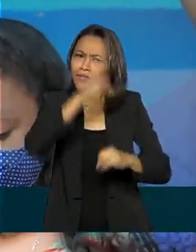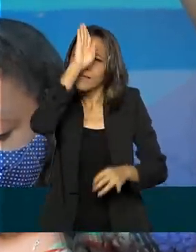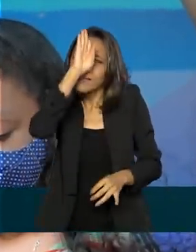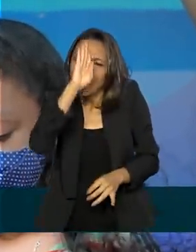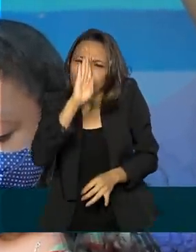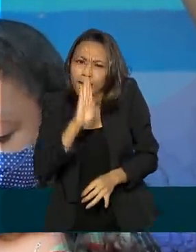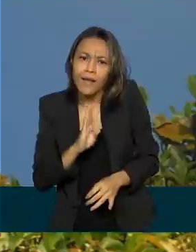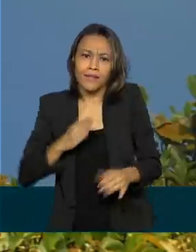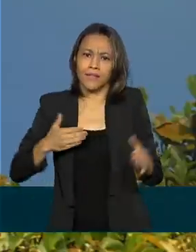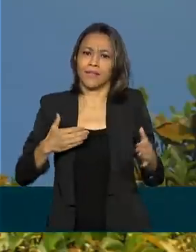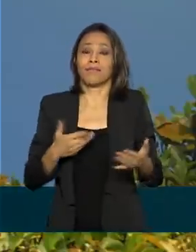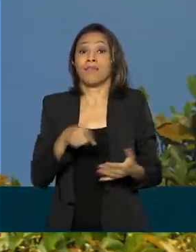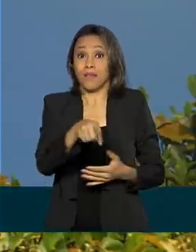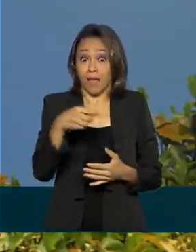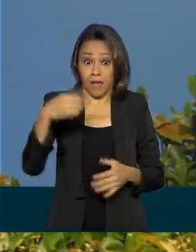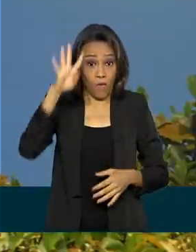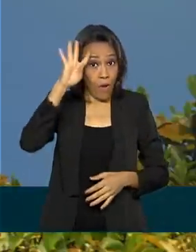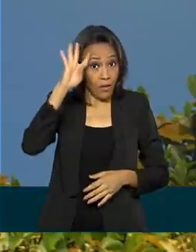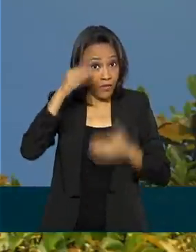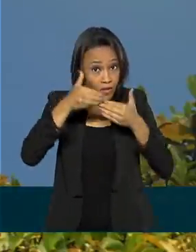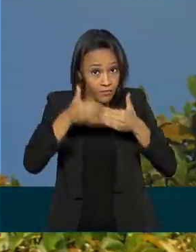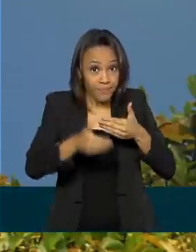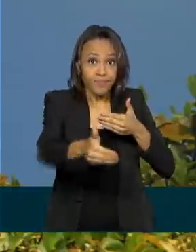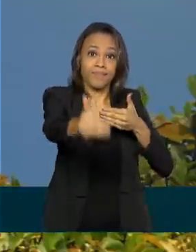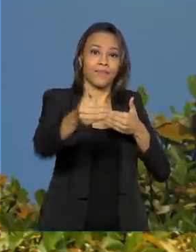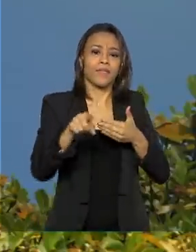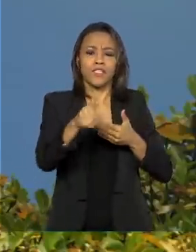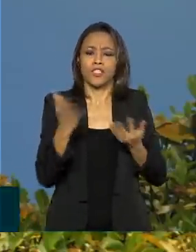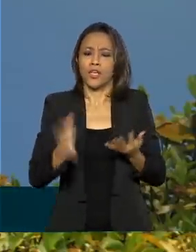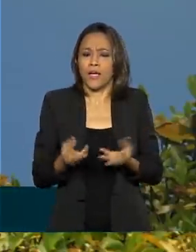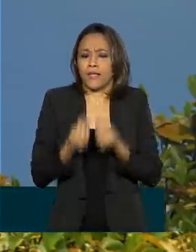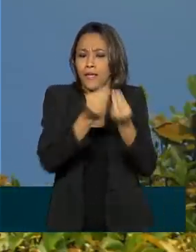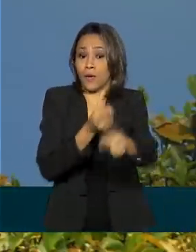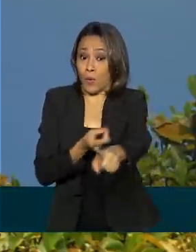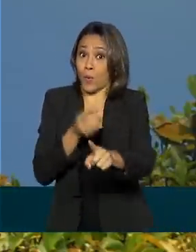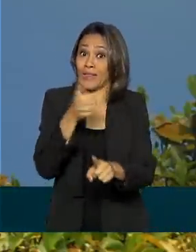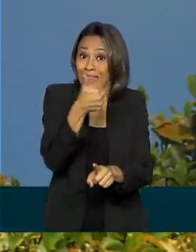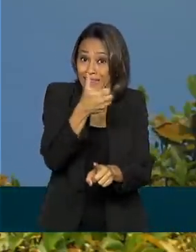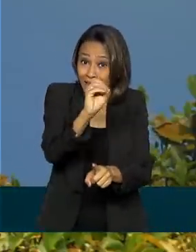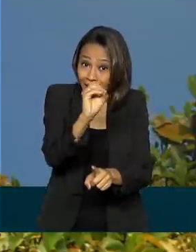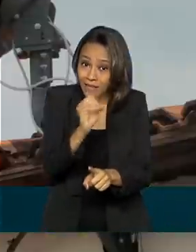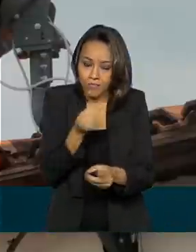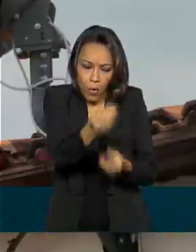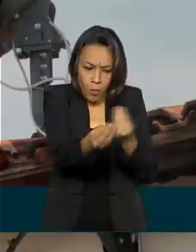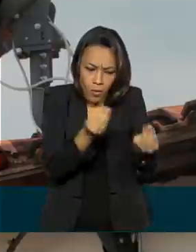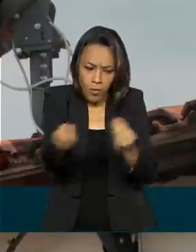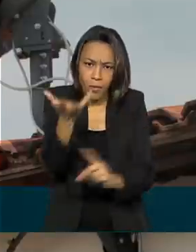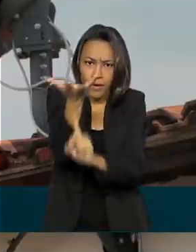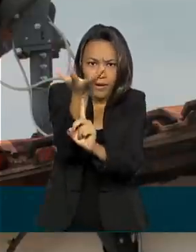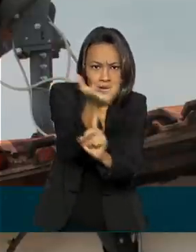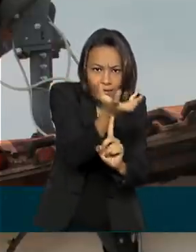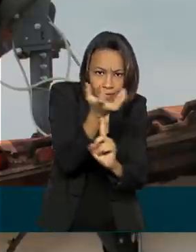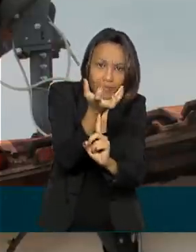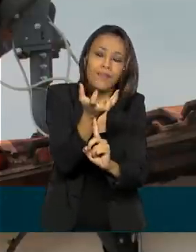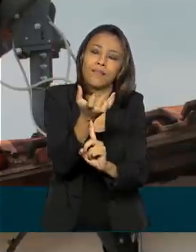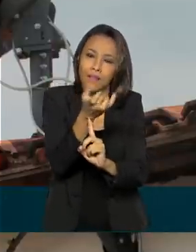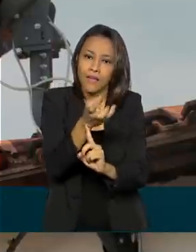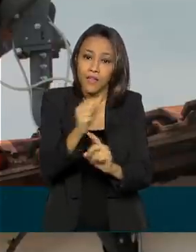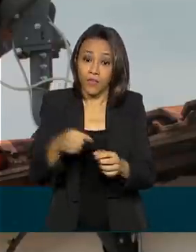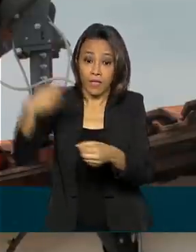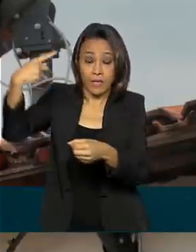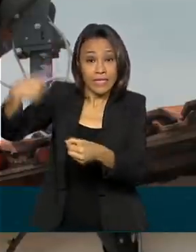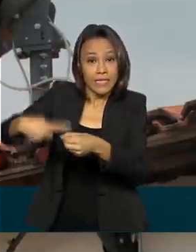desta quarta-feira. O Ministério das Comunicações entregou mais 10 pontos de internet que foram instalados em